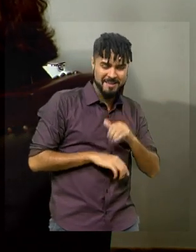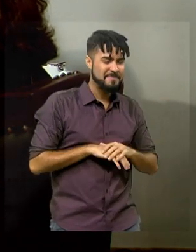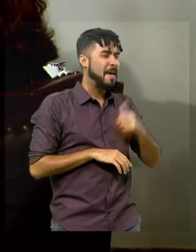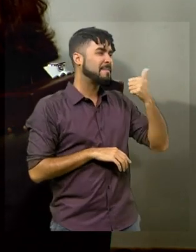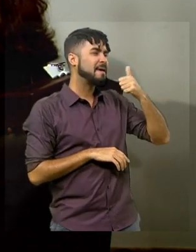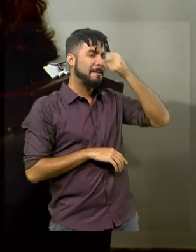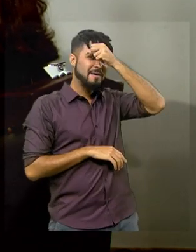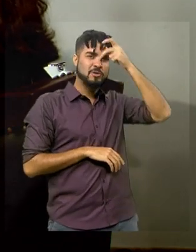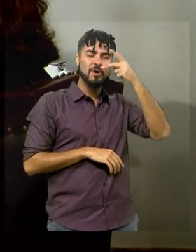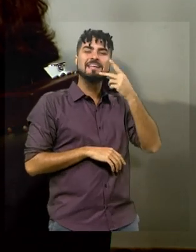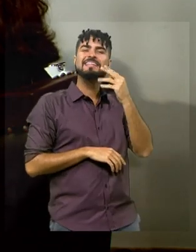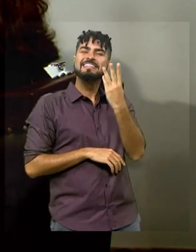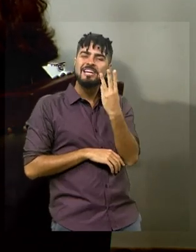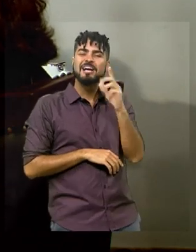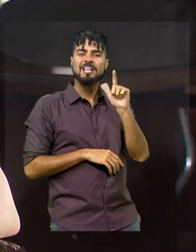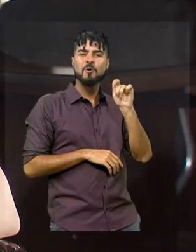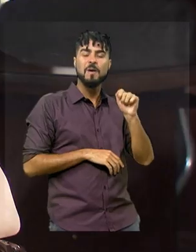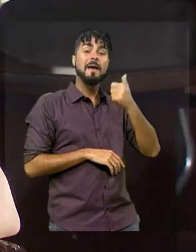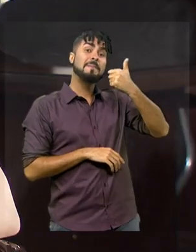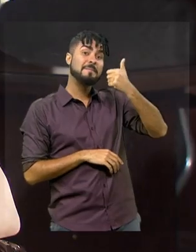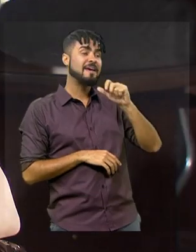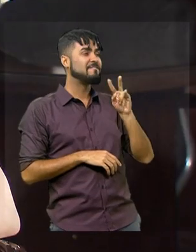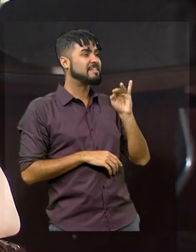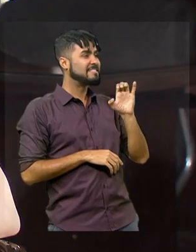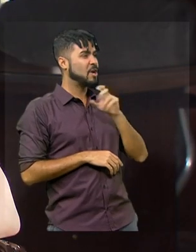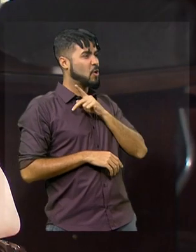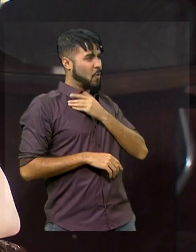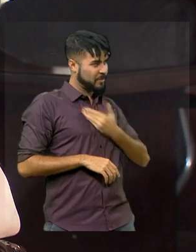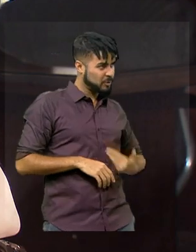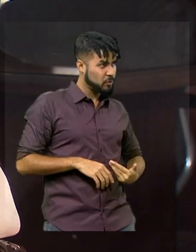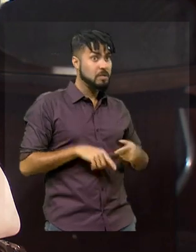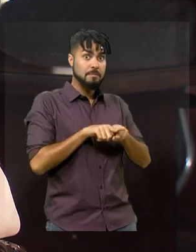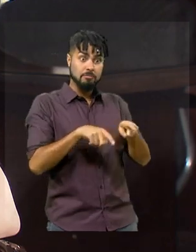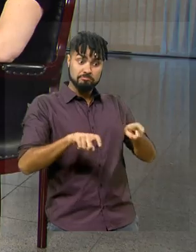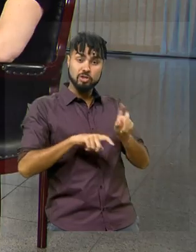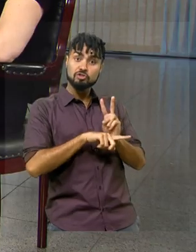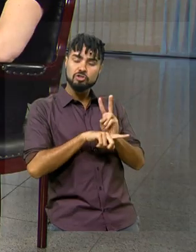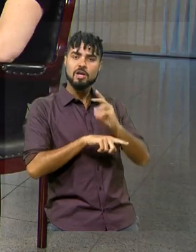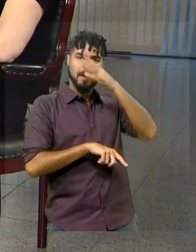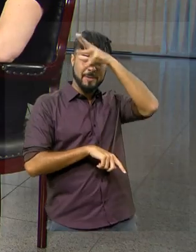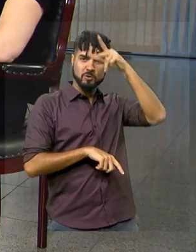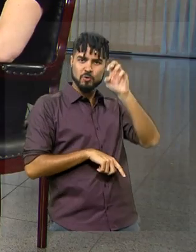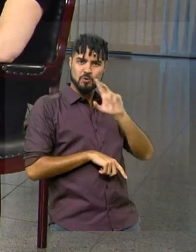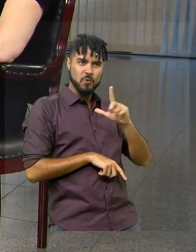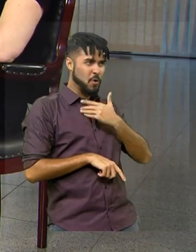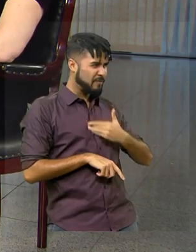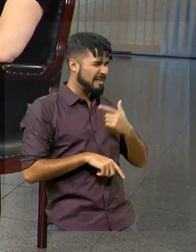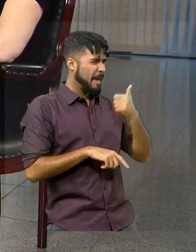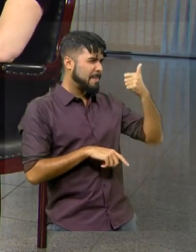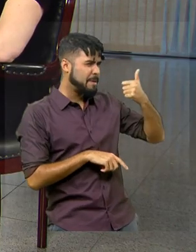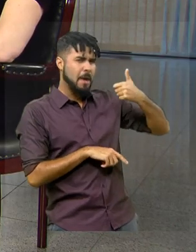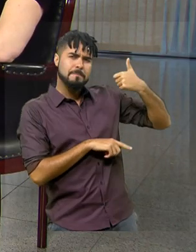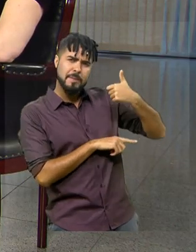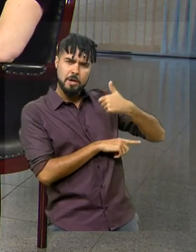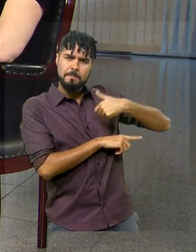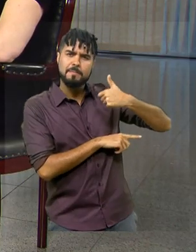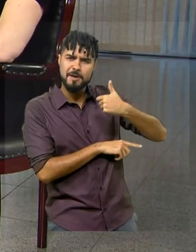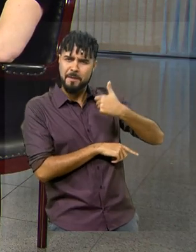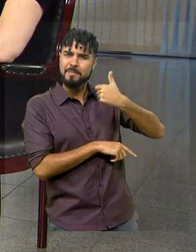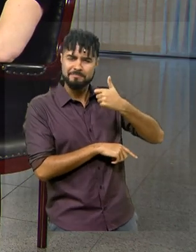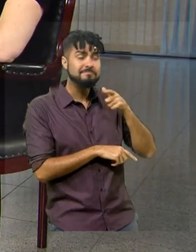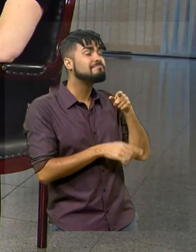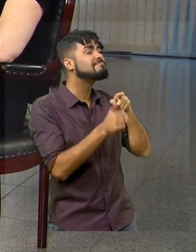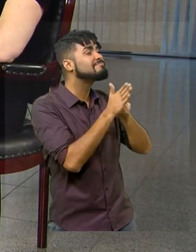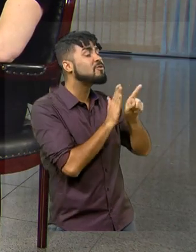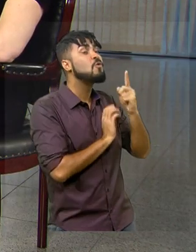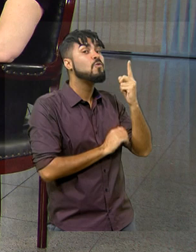prefeita de Três Lagoas, primeira vice-governadora, que chegou a assumir interinamente também o governo de Mato Grosso do Sul. A gente falou de várias situações de primeira, mas